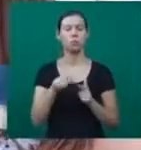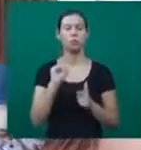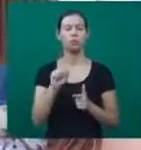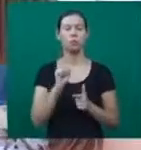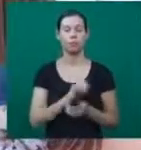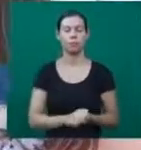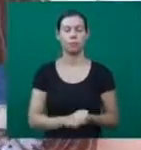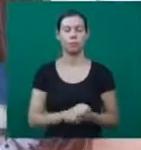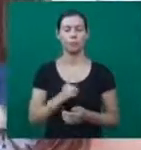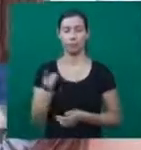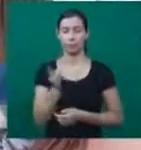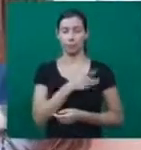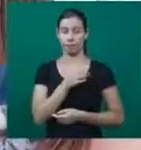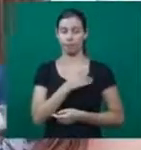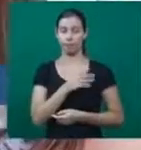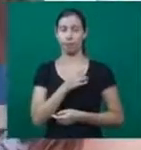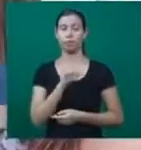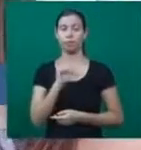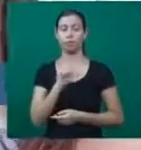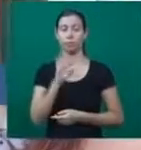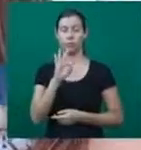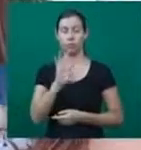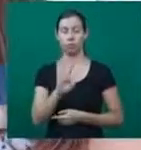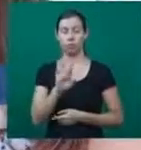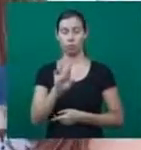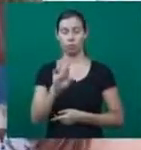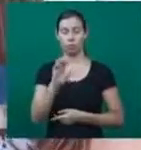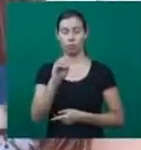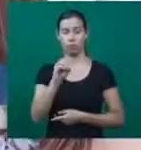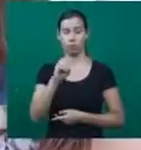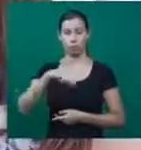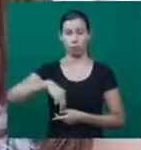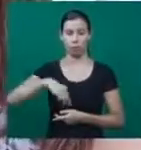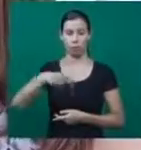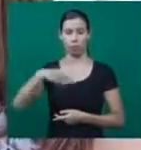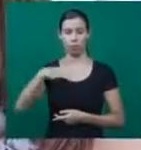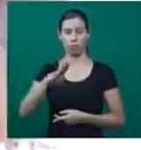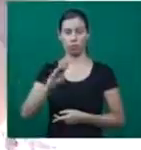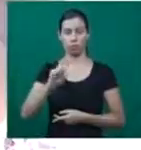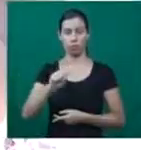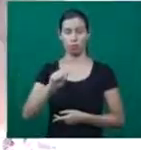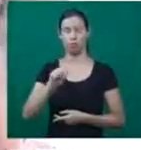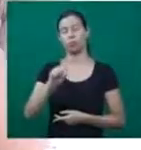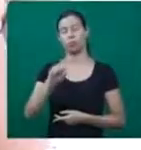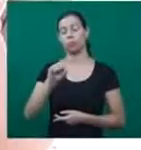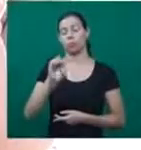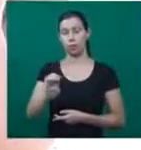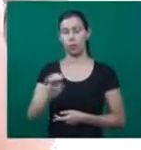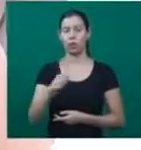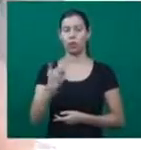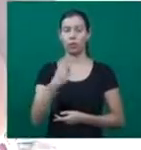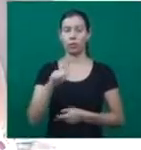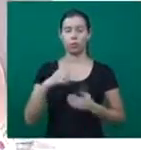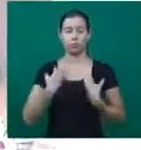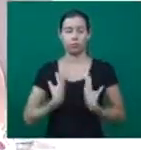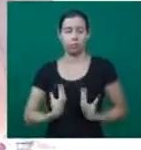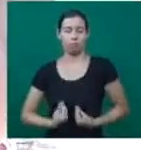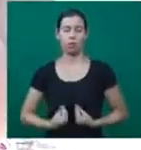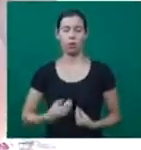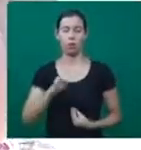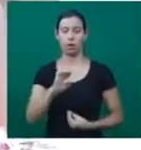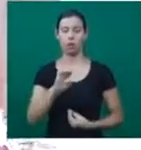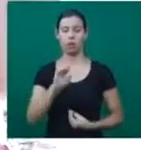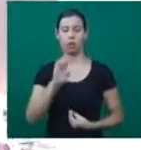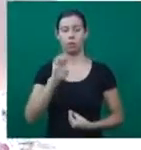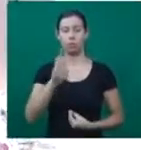trombose, embolia pulmonar, eram as coisas que eu mais ouvia falar. Para ficar longe do desconforto, ela